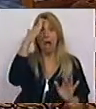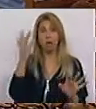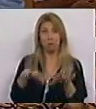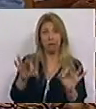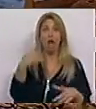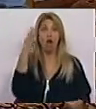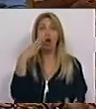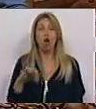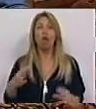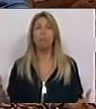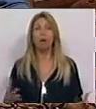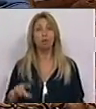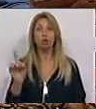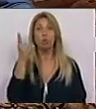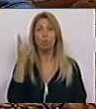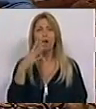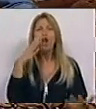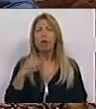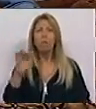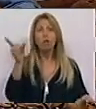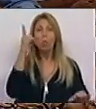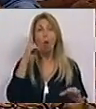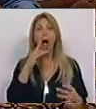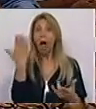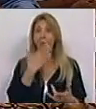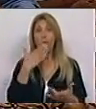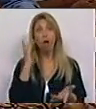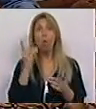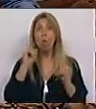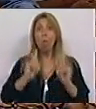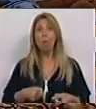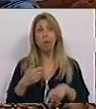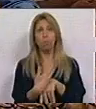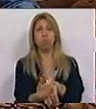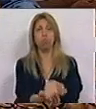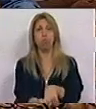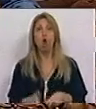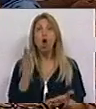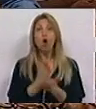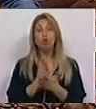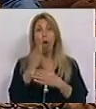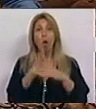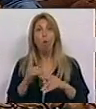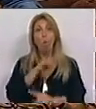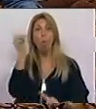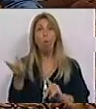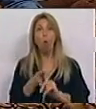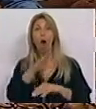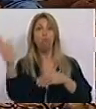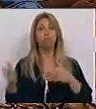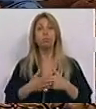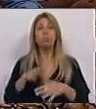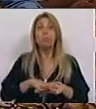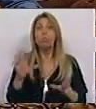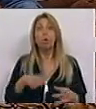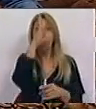Não é normal as aulas não começarem a tempo e as escolas fecharem portas a meio do ano por incumprimento das obrigações do Ministério